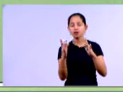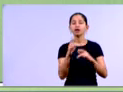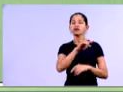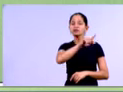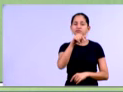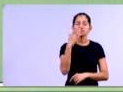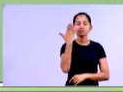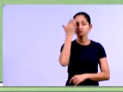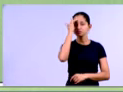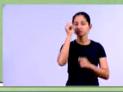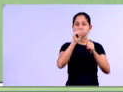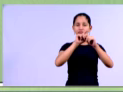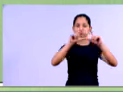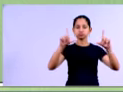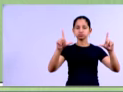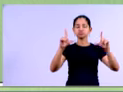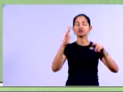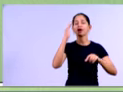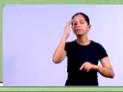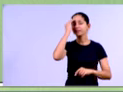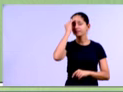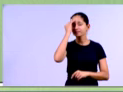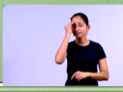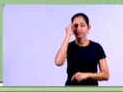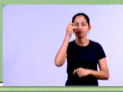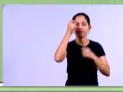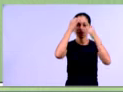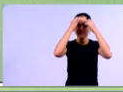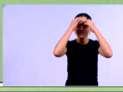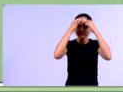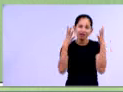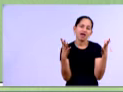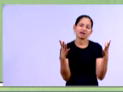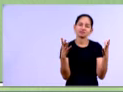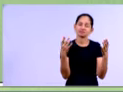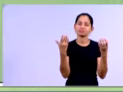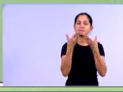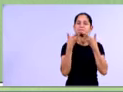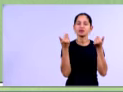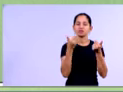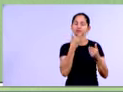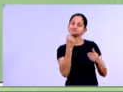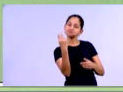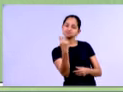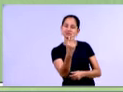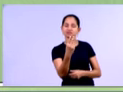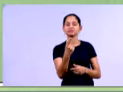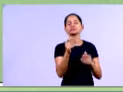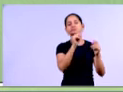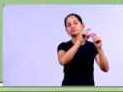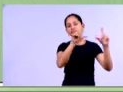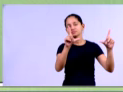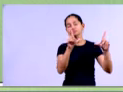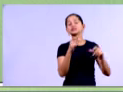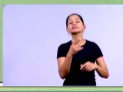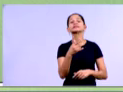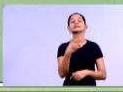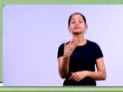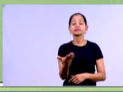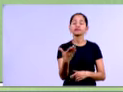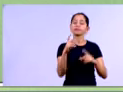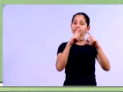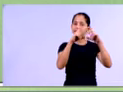facilitar o entendimento de vocês e manter os mesmos números, ok, gente? Então, vamos verificar agora se através do modelo de Kennedy's,